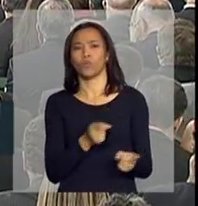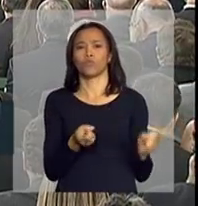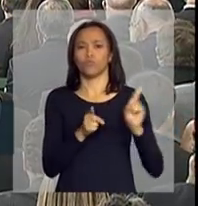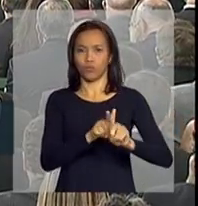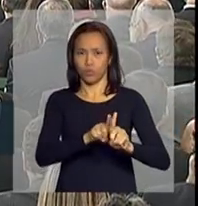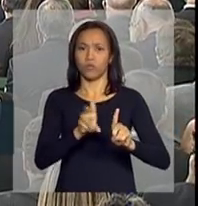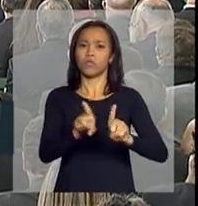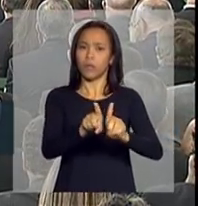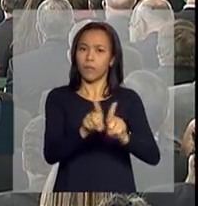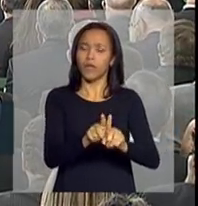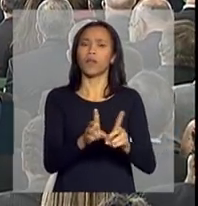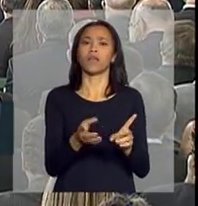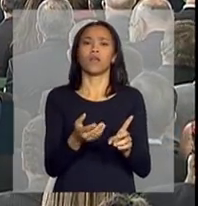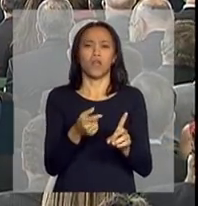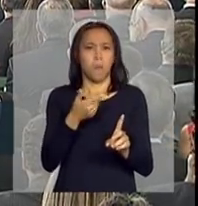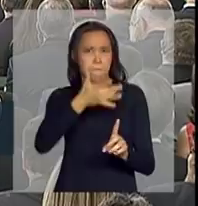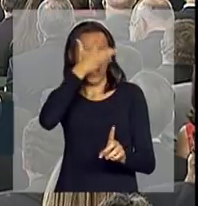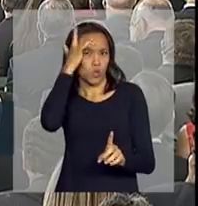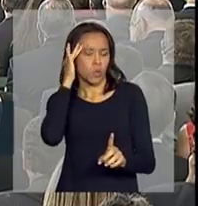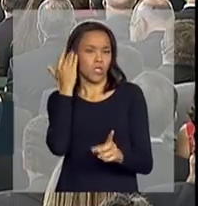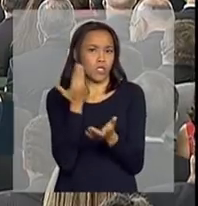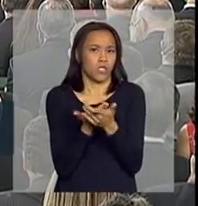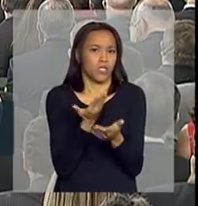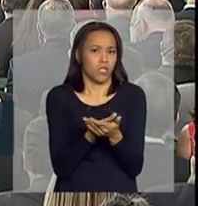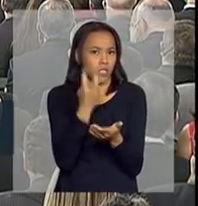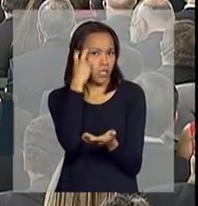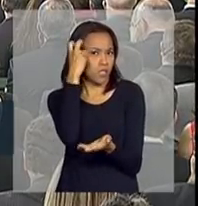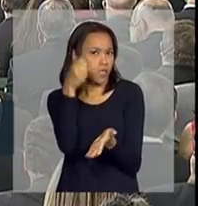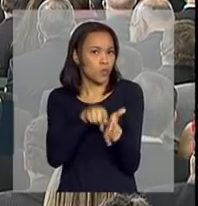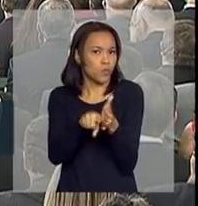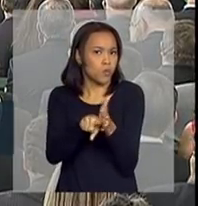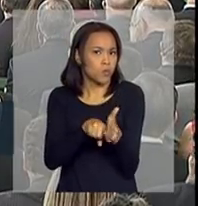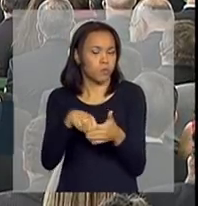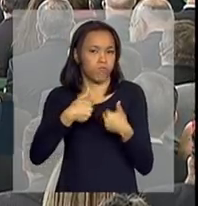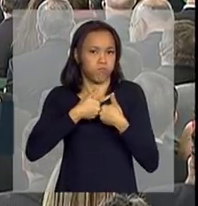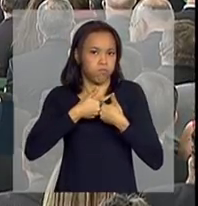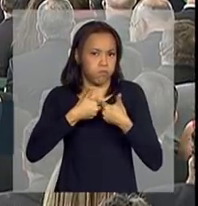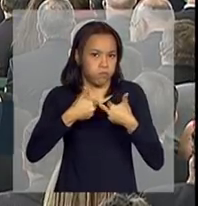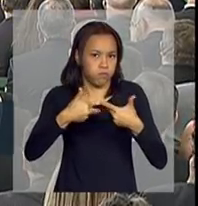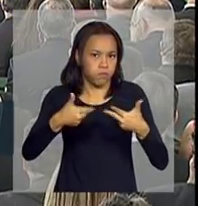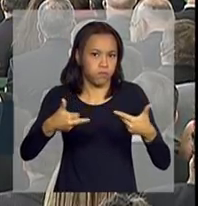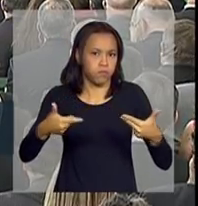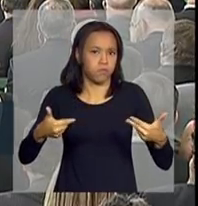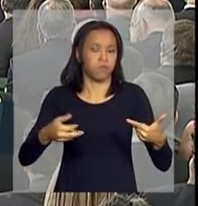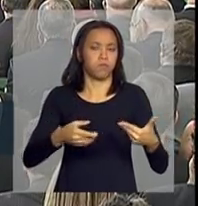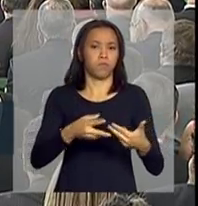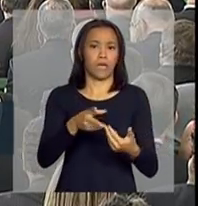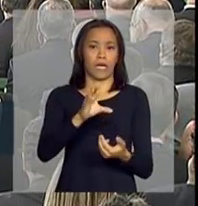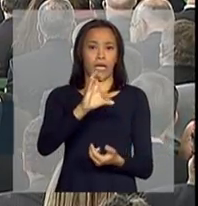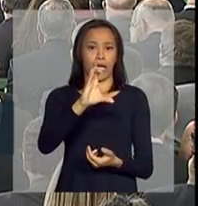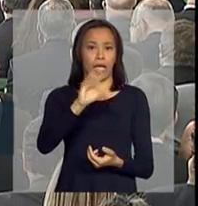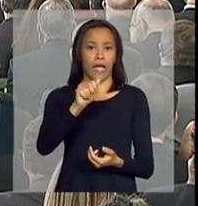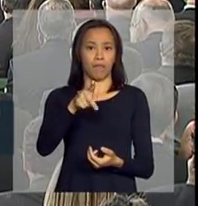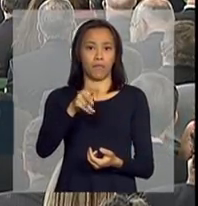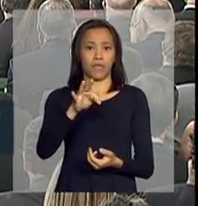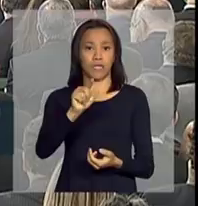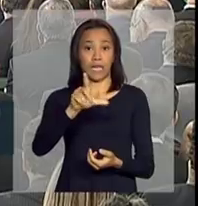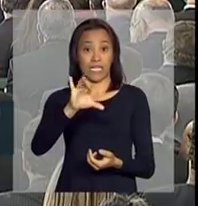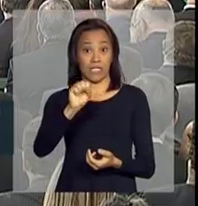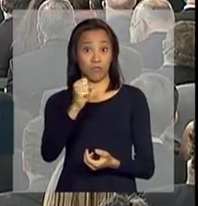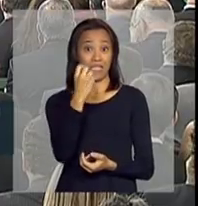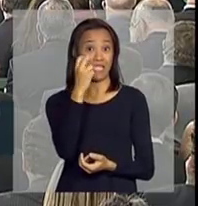Um dos maiores estudiosos da civilização e capitalismo que o estudou por cinco